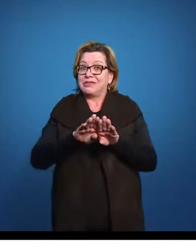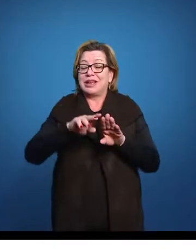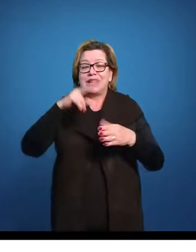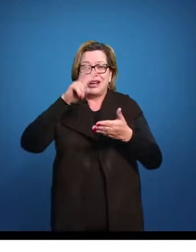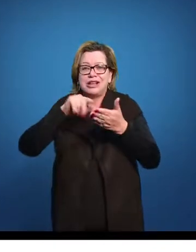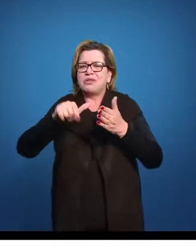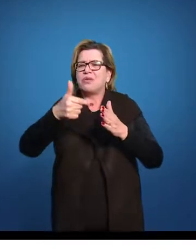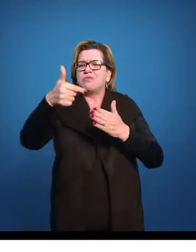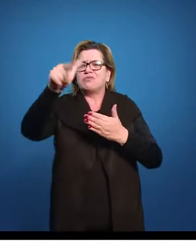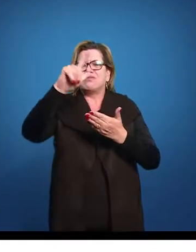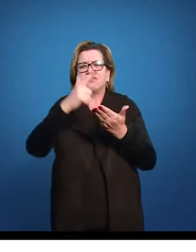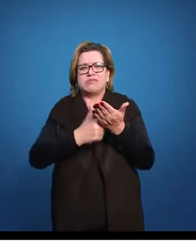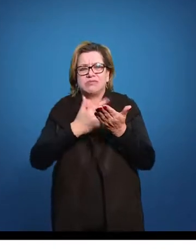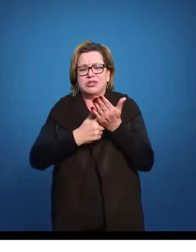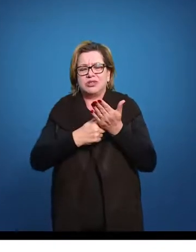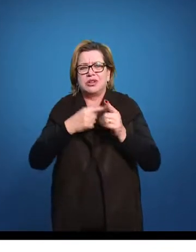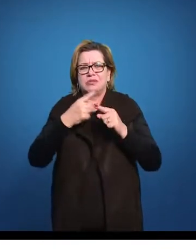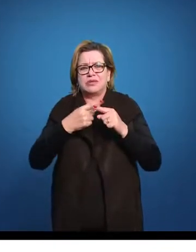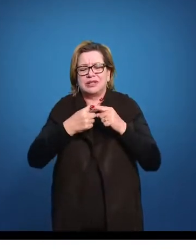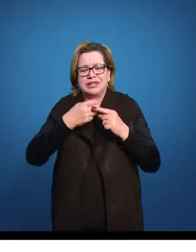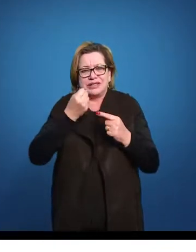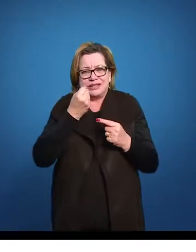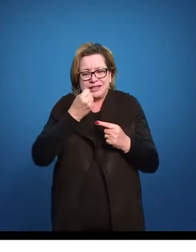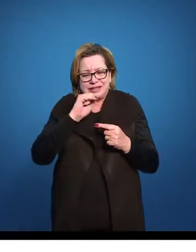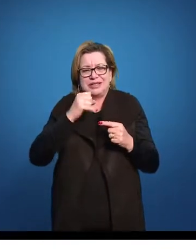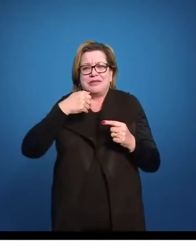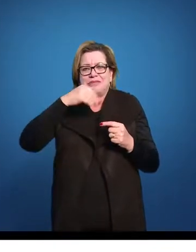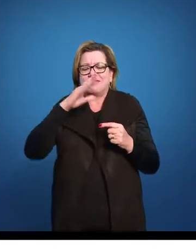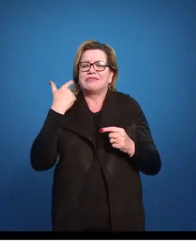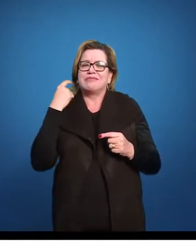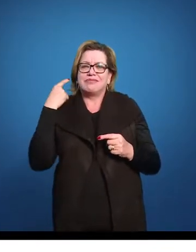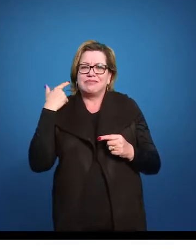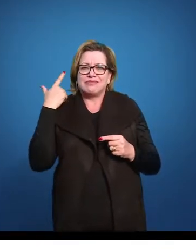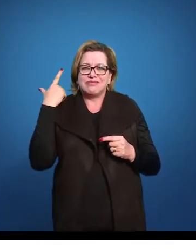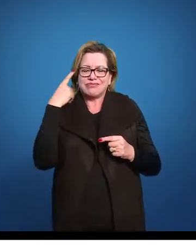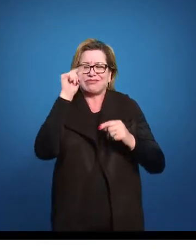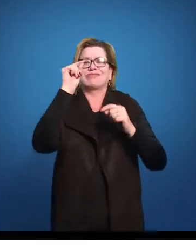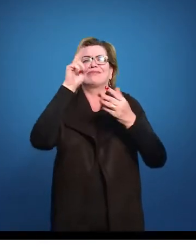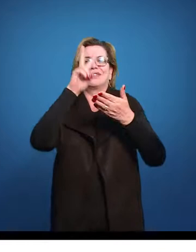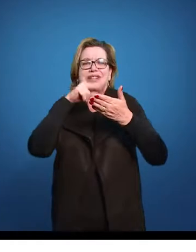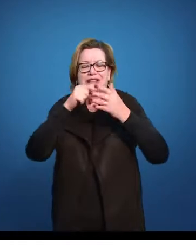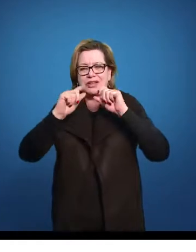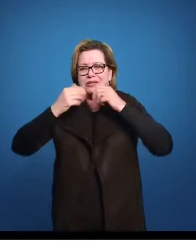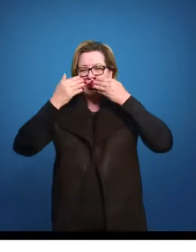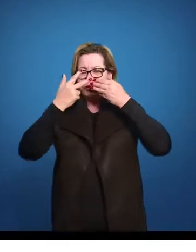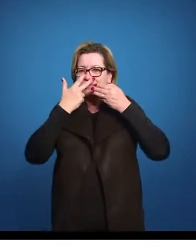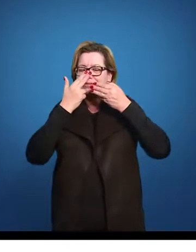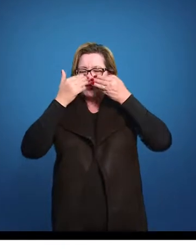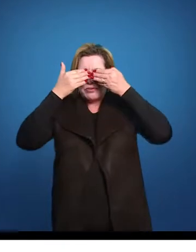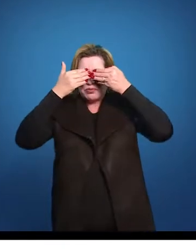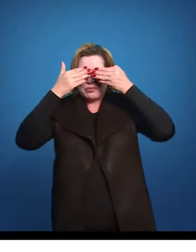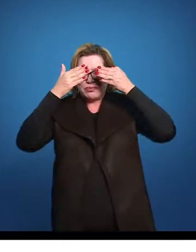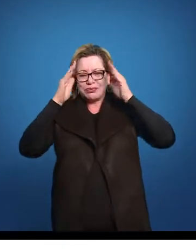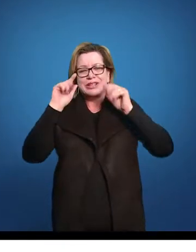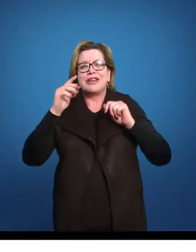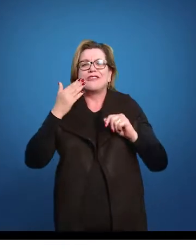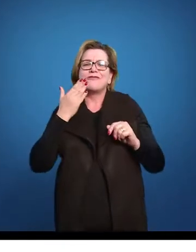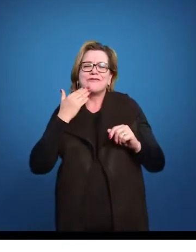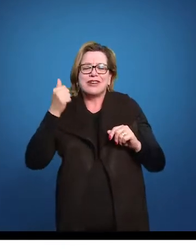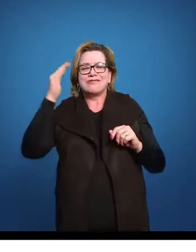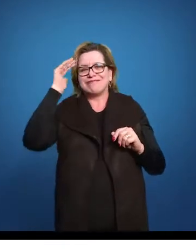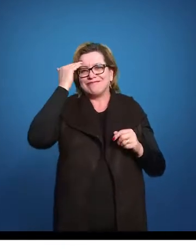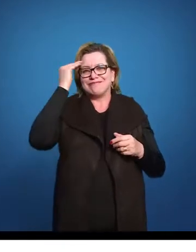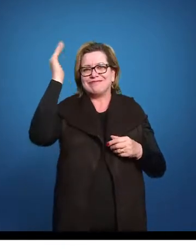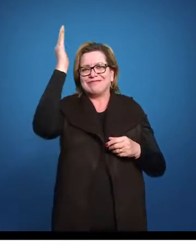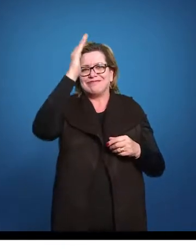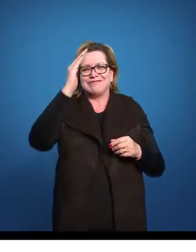Quanto mais a gente consegue ler nesse século XIX, mais a gente vai ter uma visão ampla para poder entender esse Brasilzão ainda hoje e a